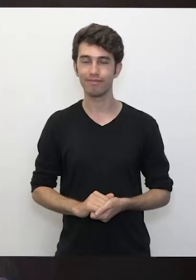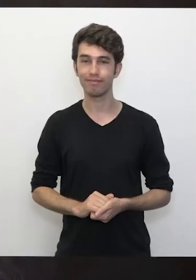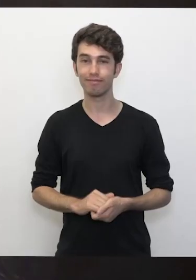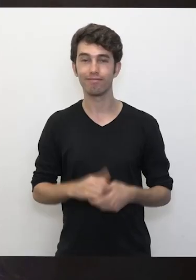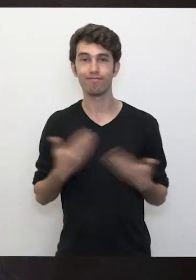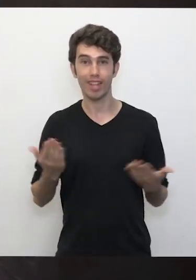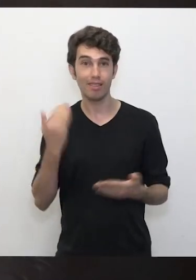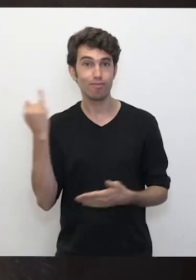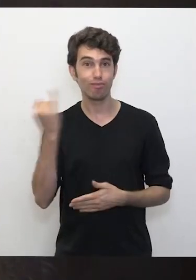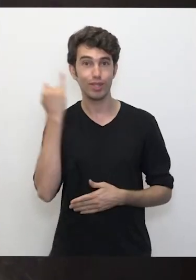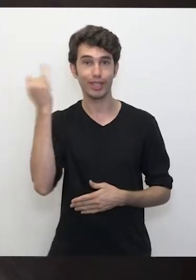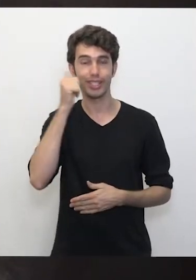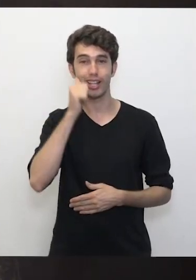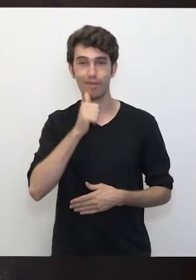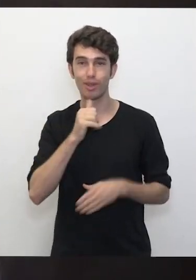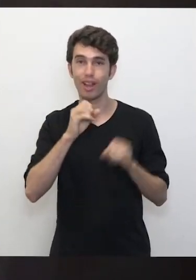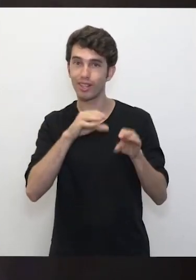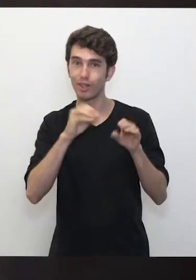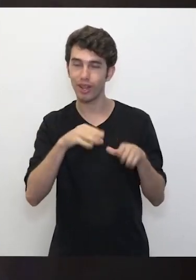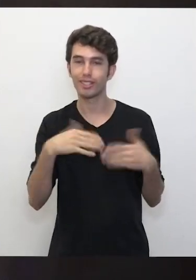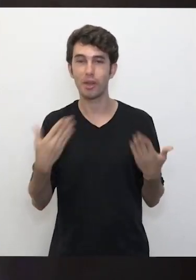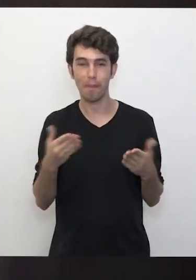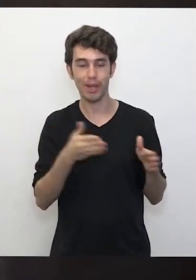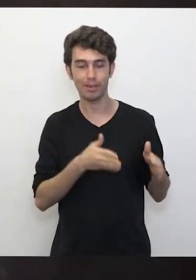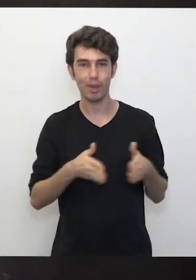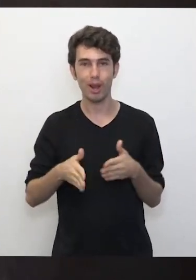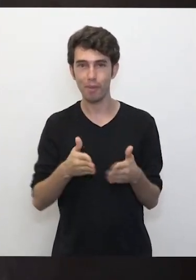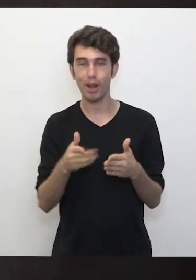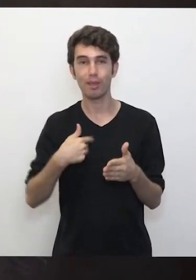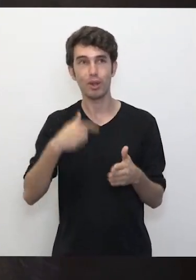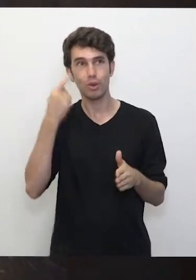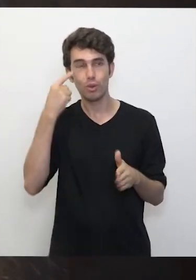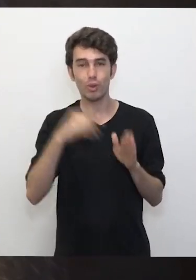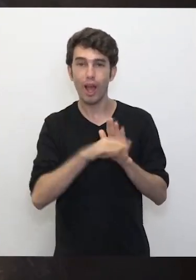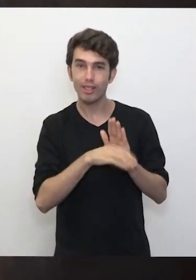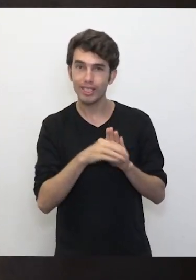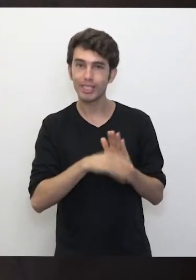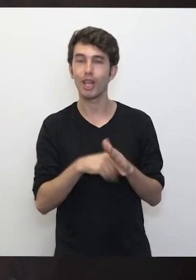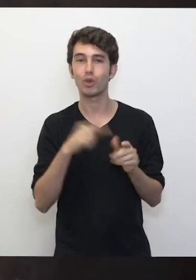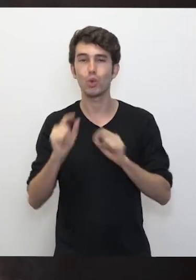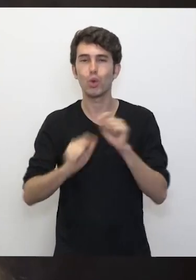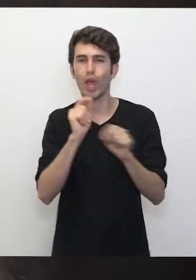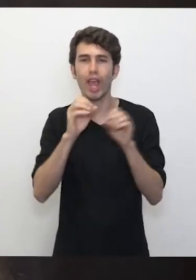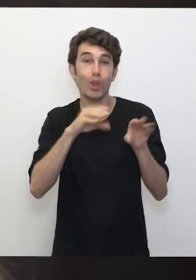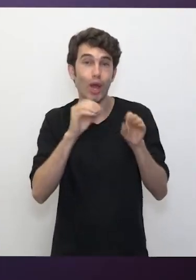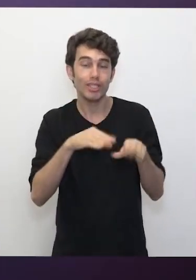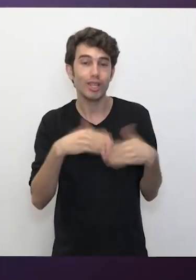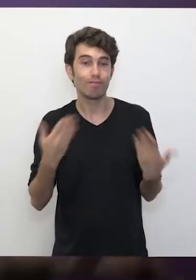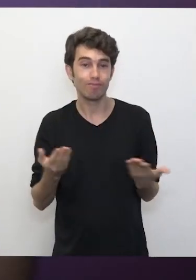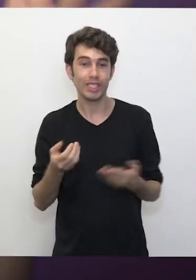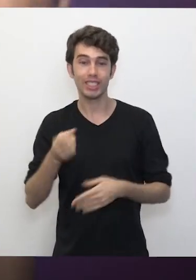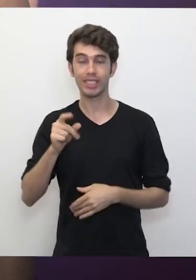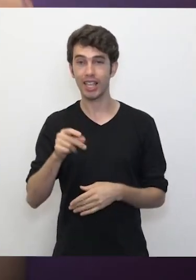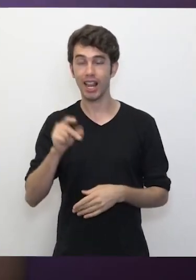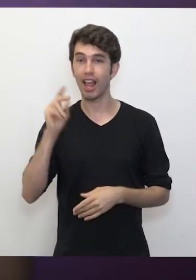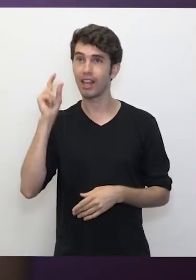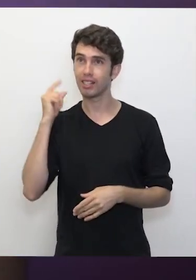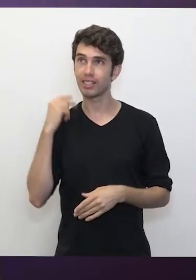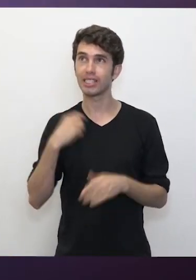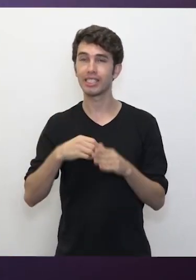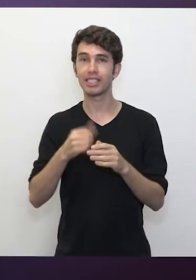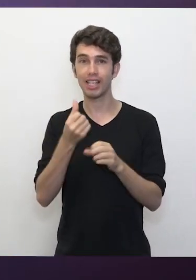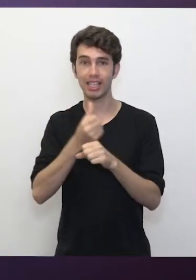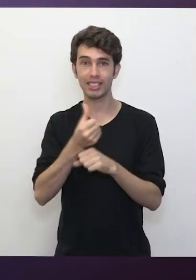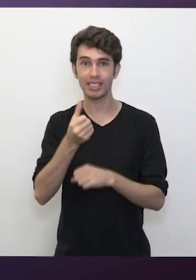A relevância da mulher na educação passa pela própria concepção do que seja educação. Se há mais de